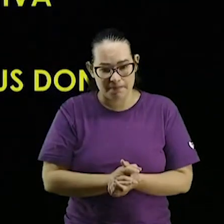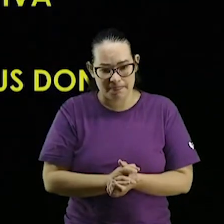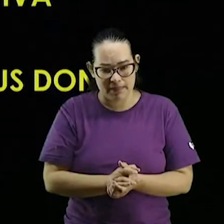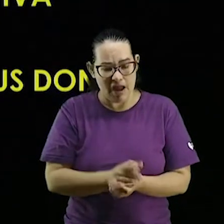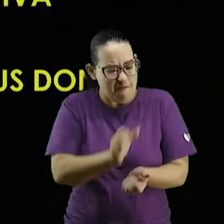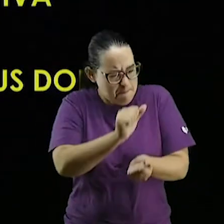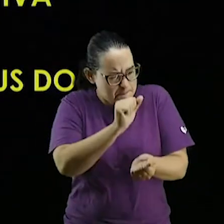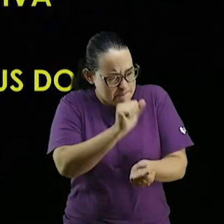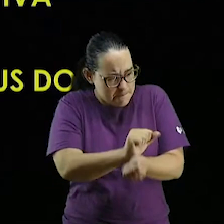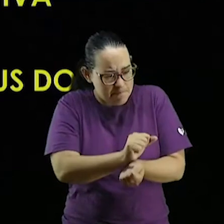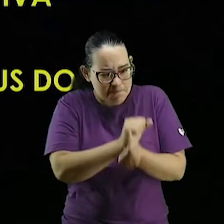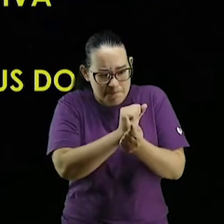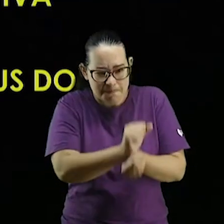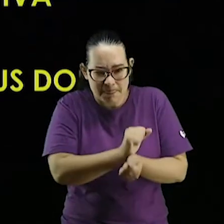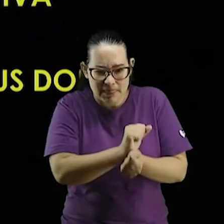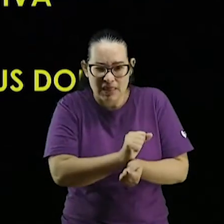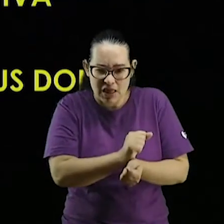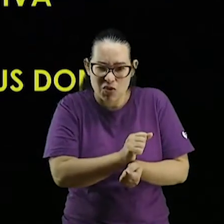pecado